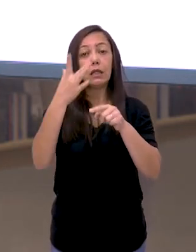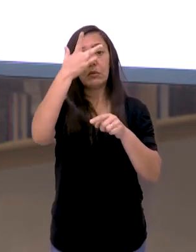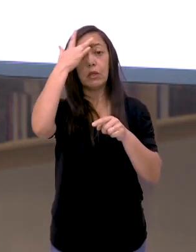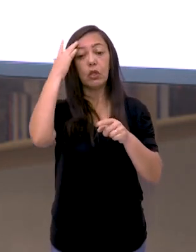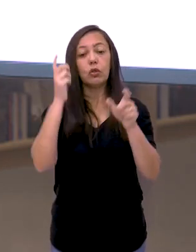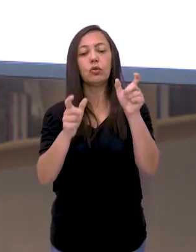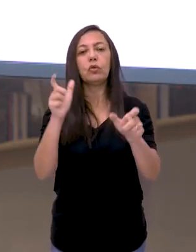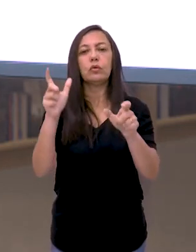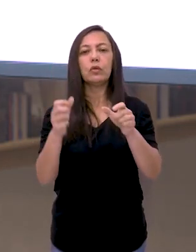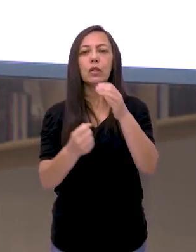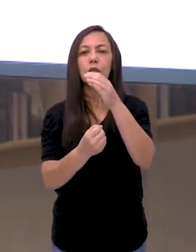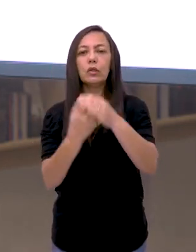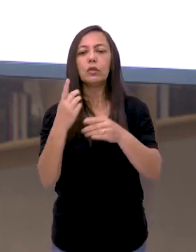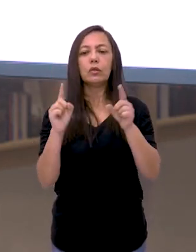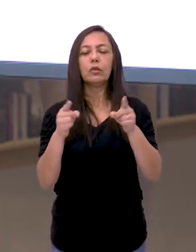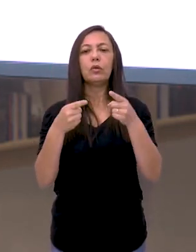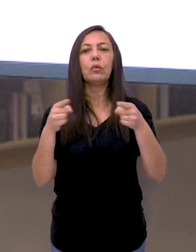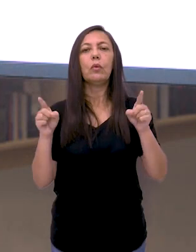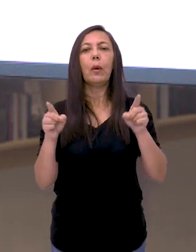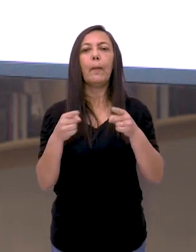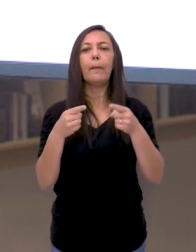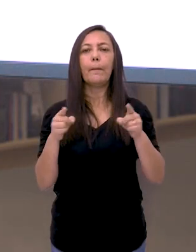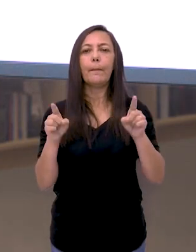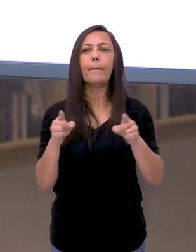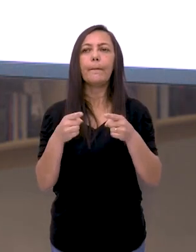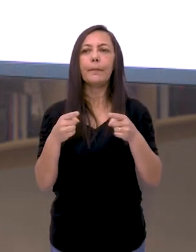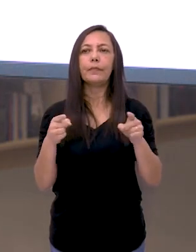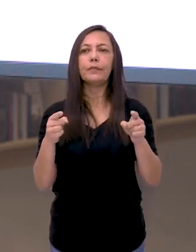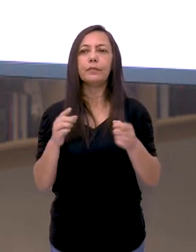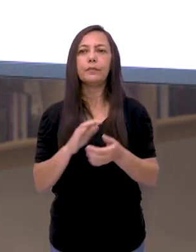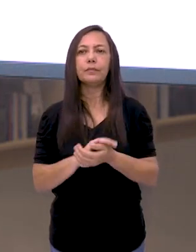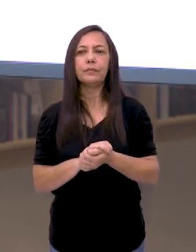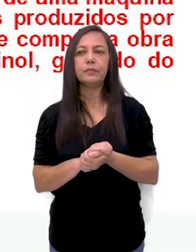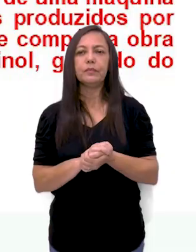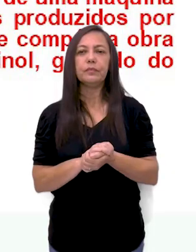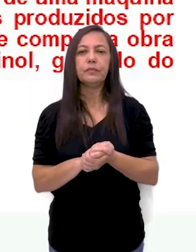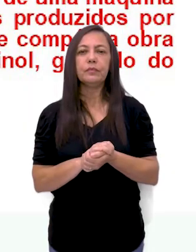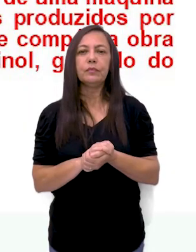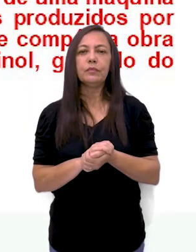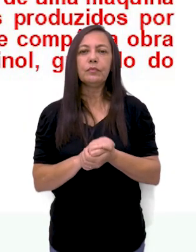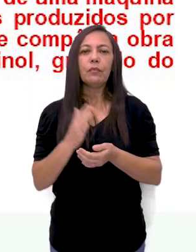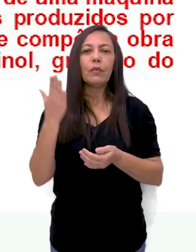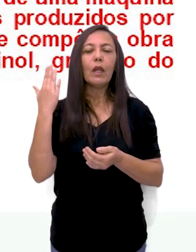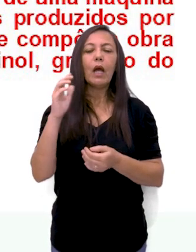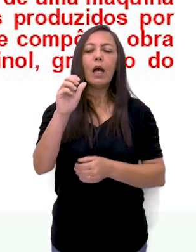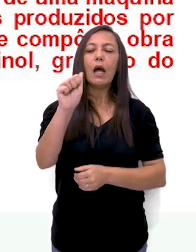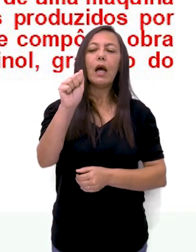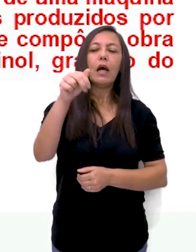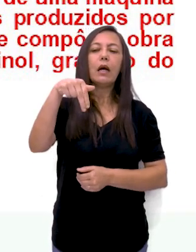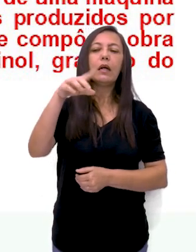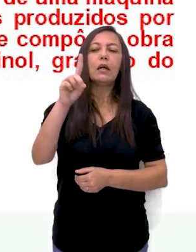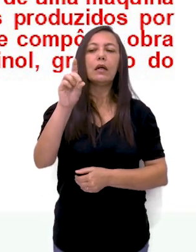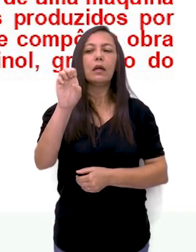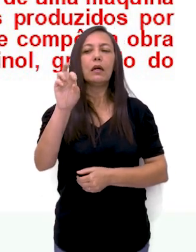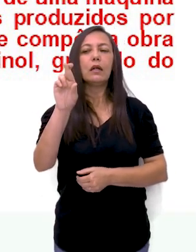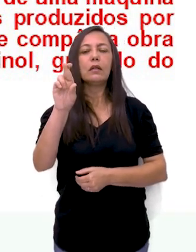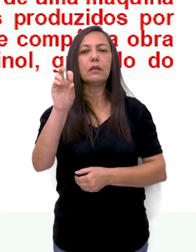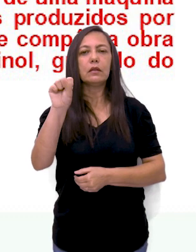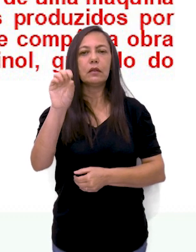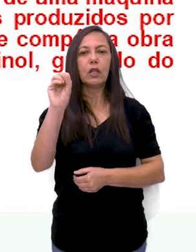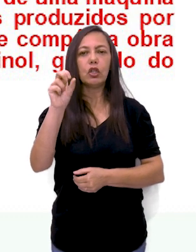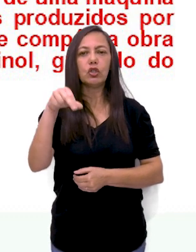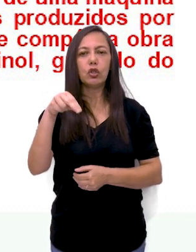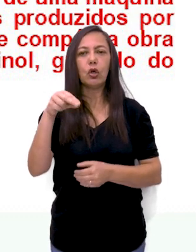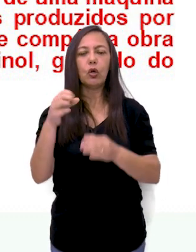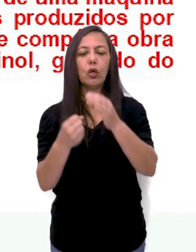caminharam sobre esse momento. Anderson, ele compôs uma